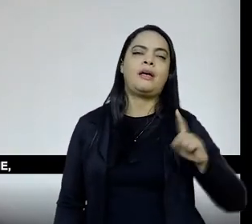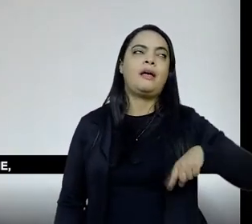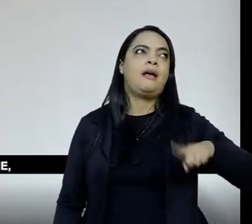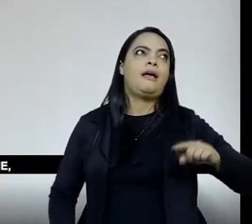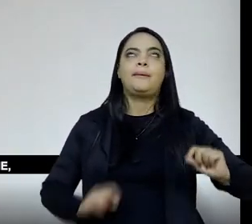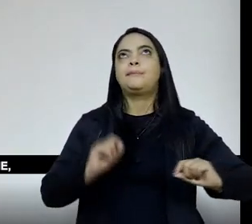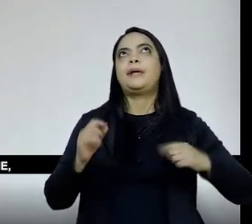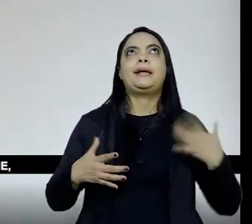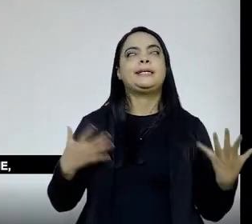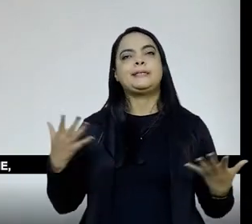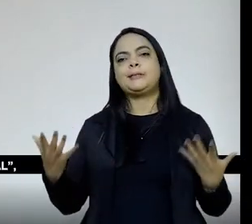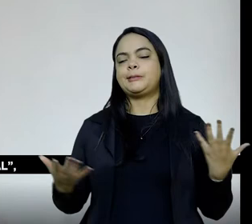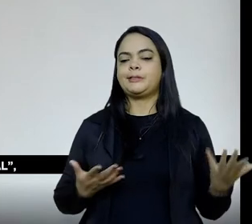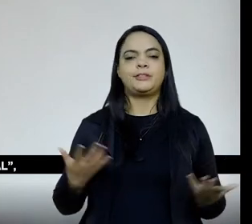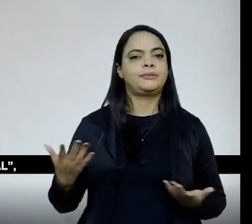espécie de,